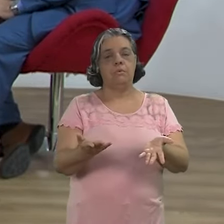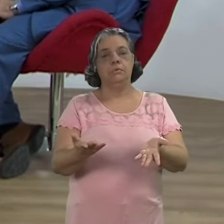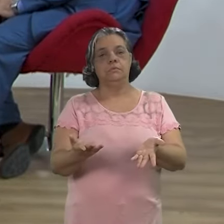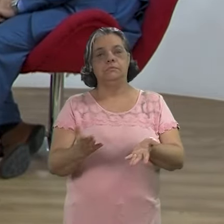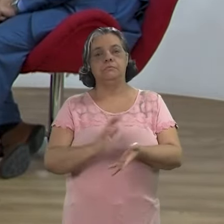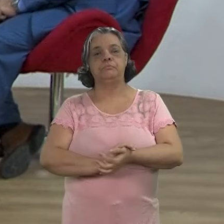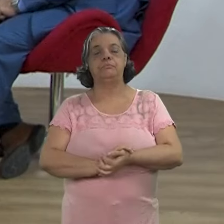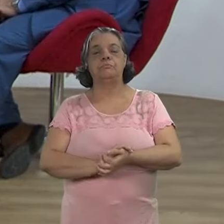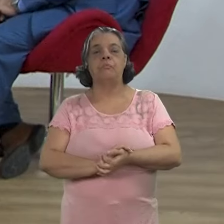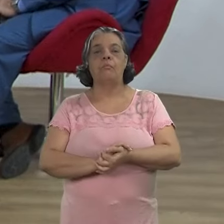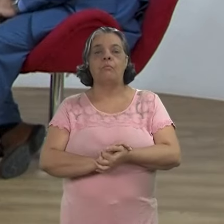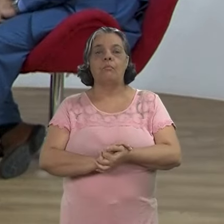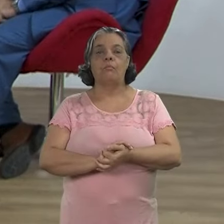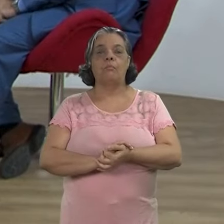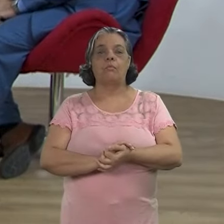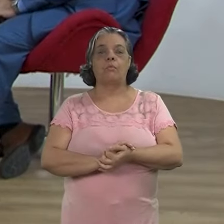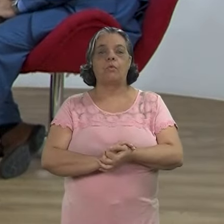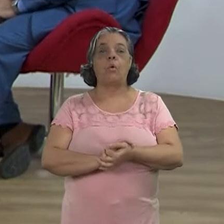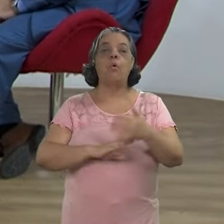memória.